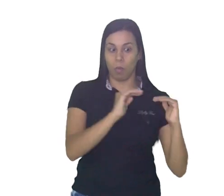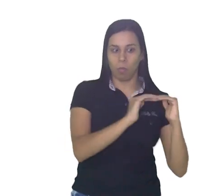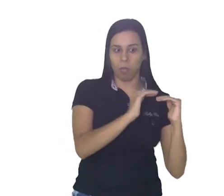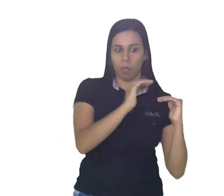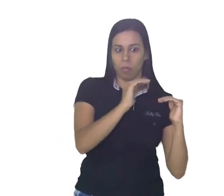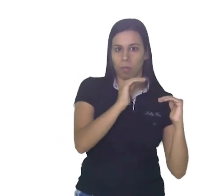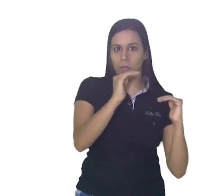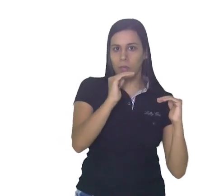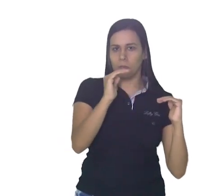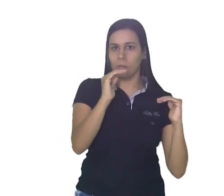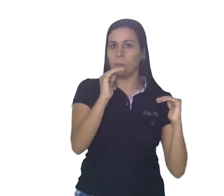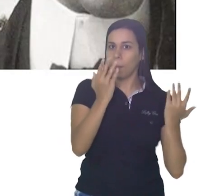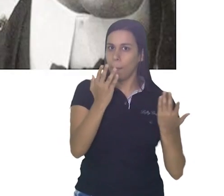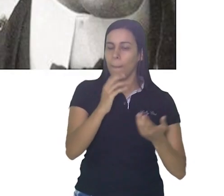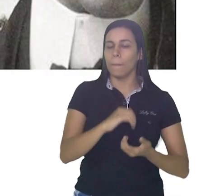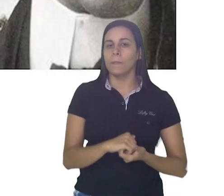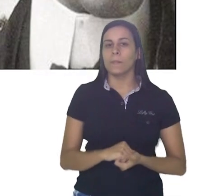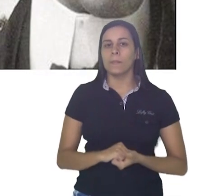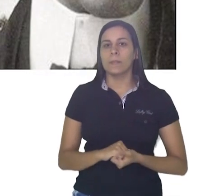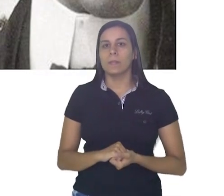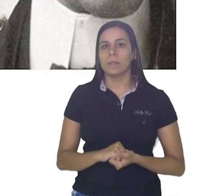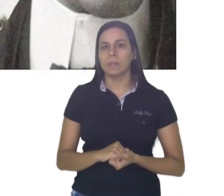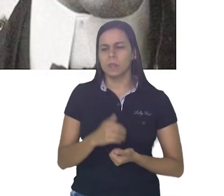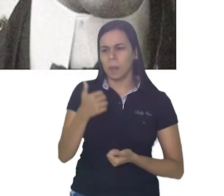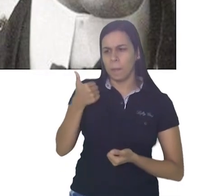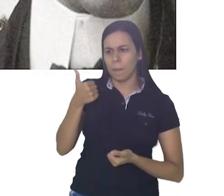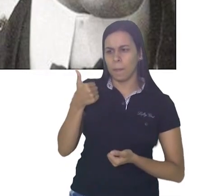Hum, agora complicou. Quem é que vem antes?